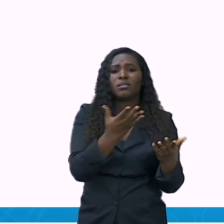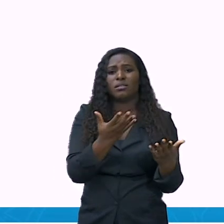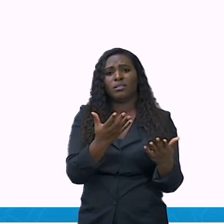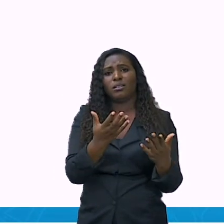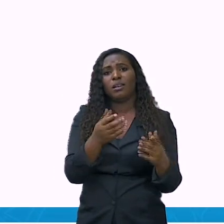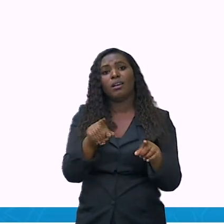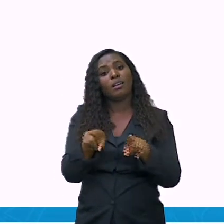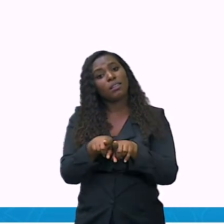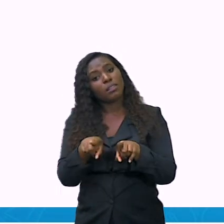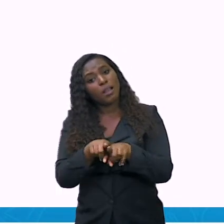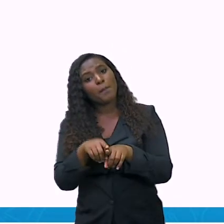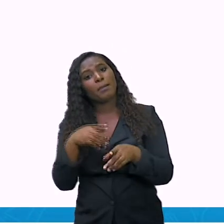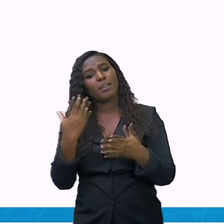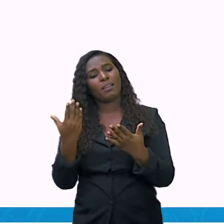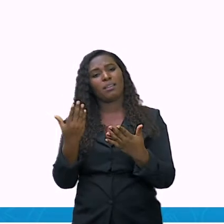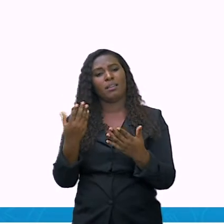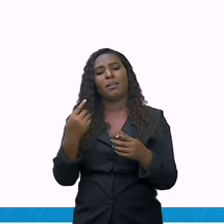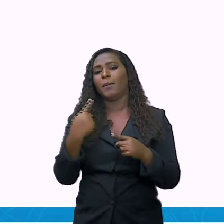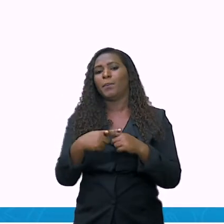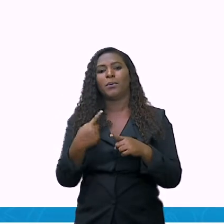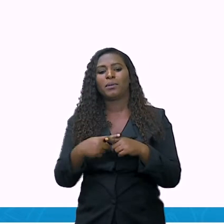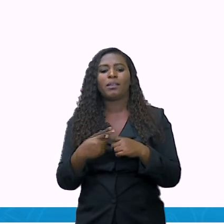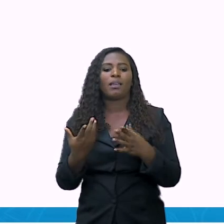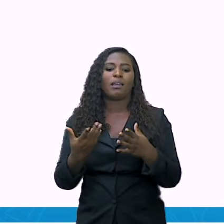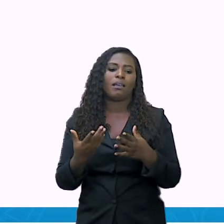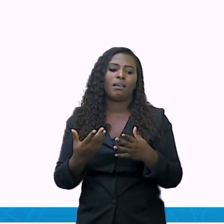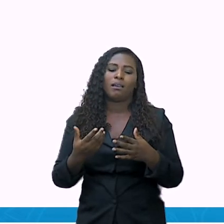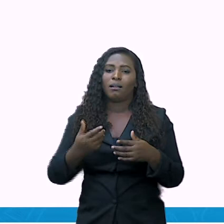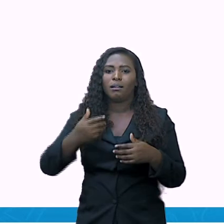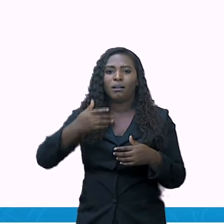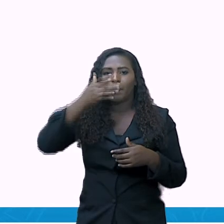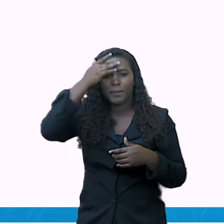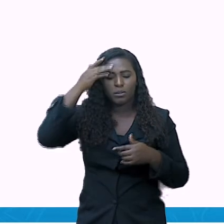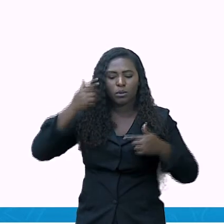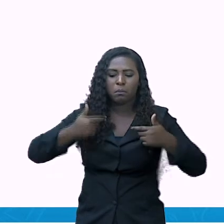conflitos do homem.